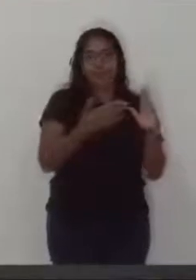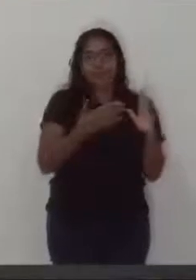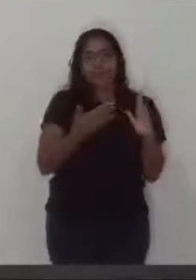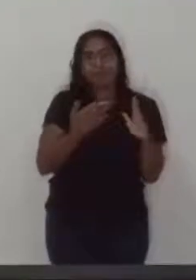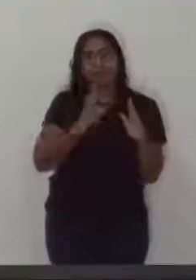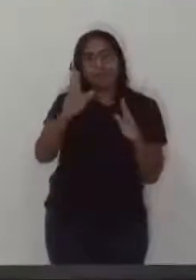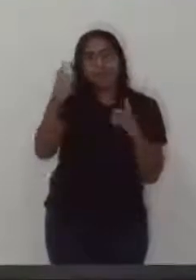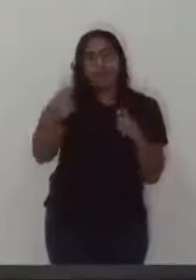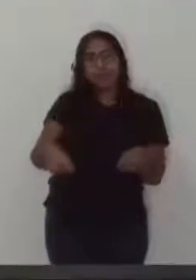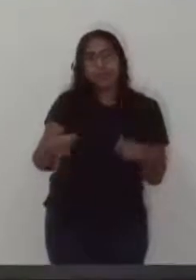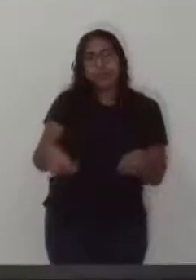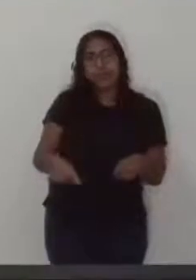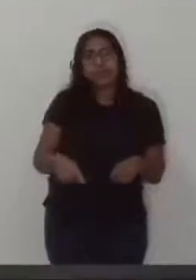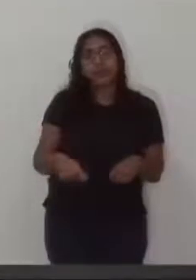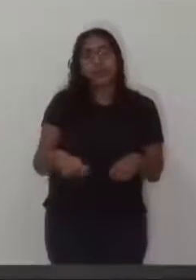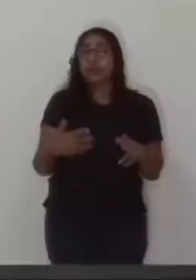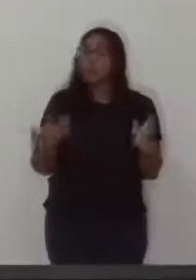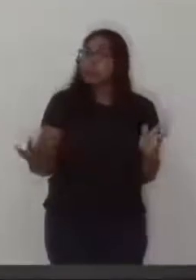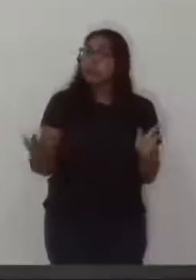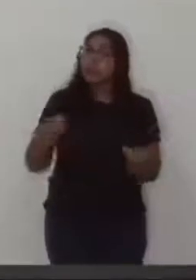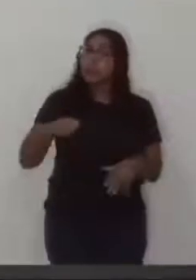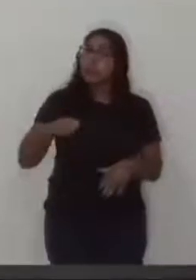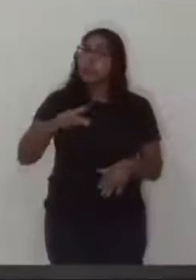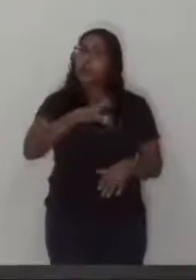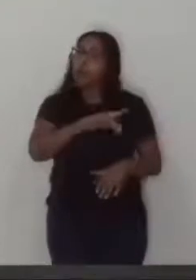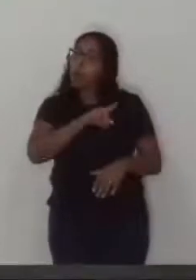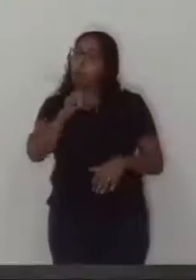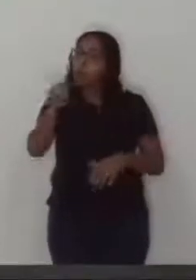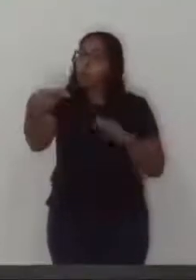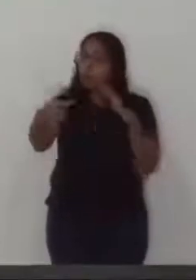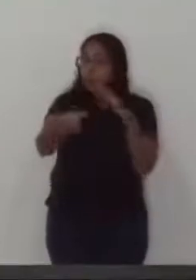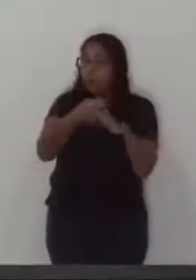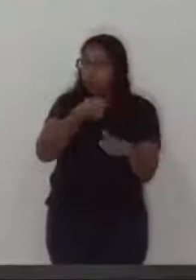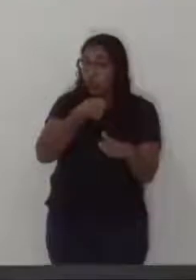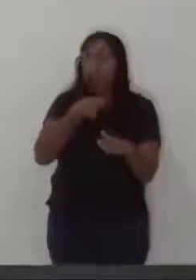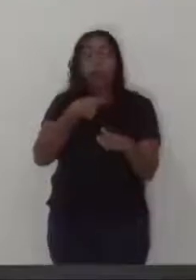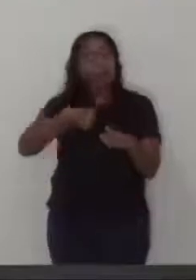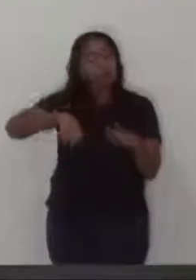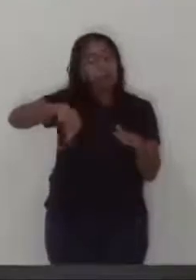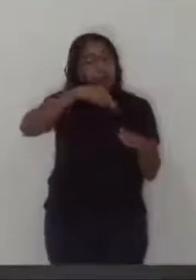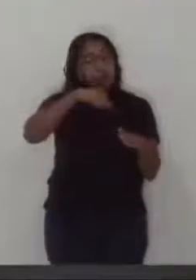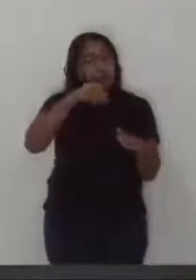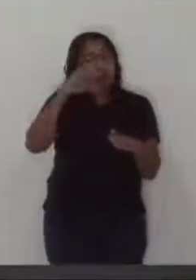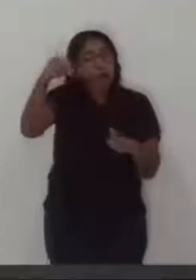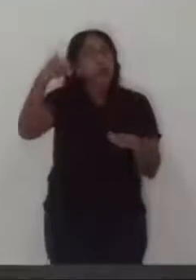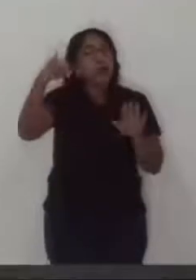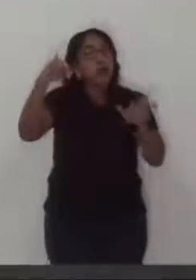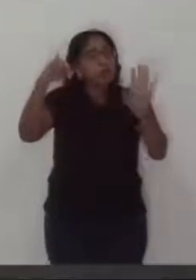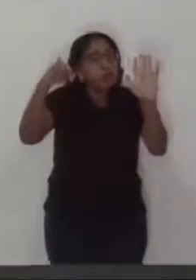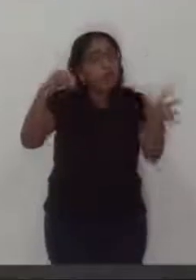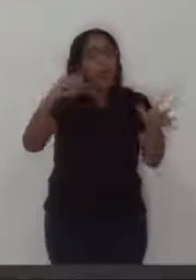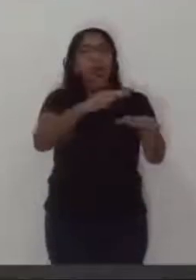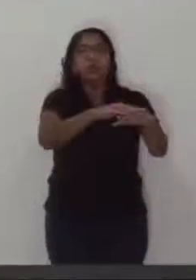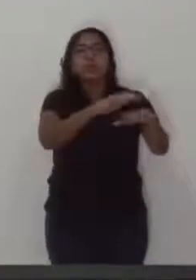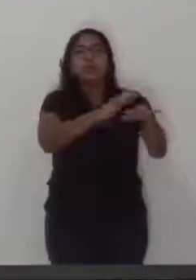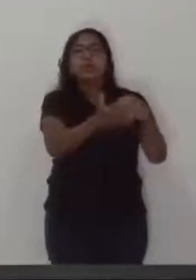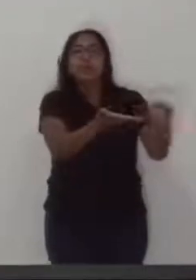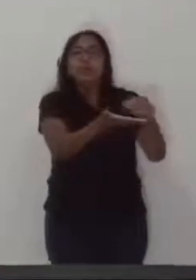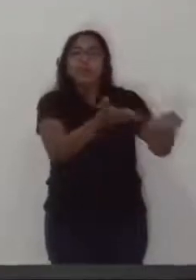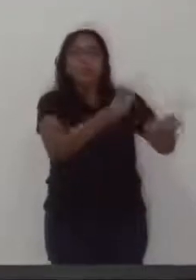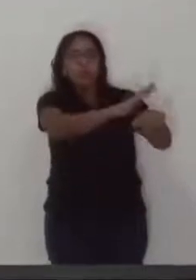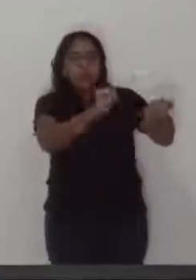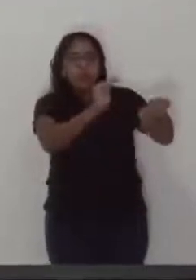cidade vinheta. Eu acho que poderia até responder ao Ministério Público, informando que a gente está convocando a Prefeitura para estar